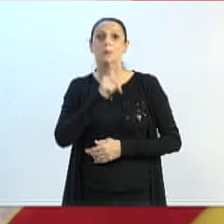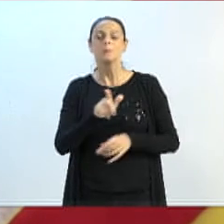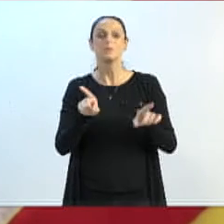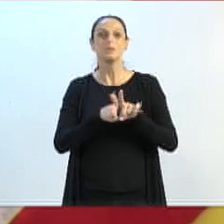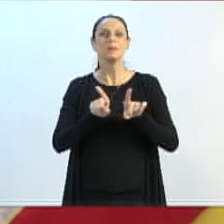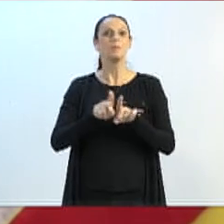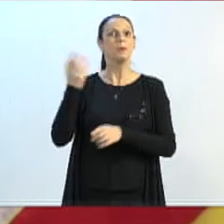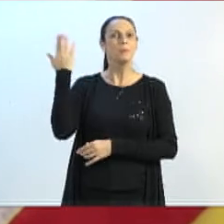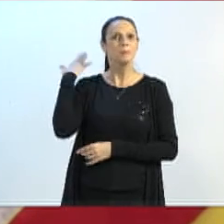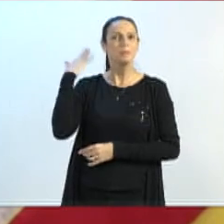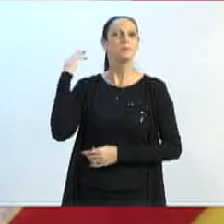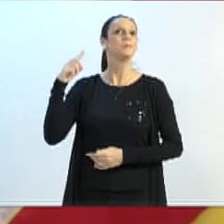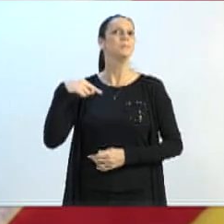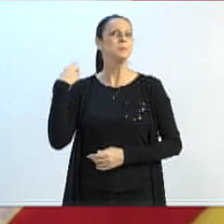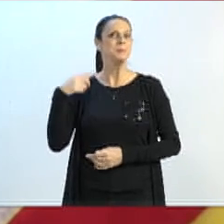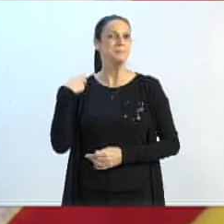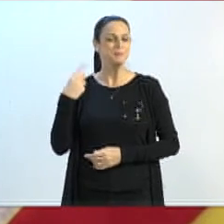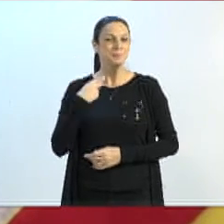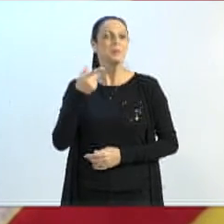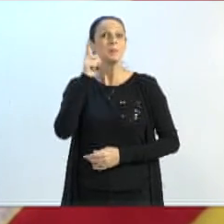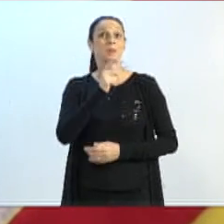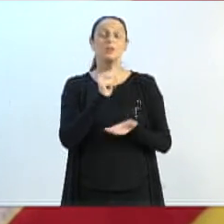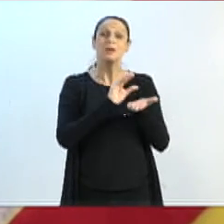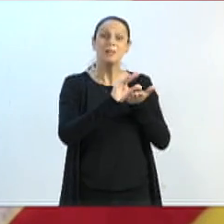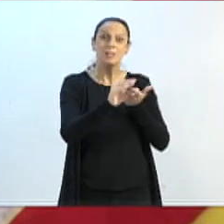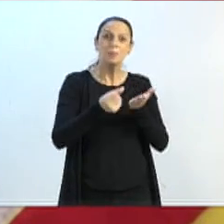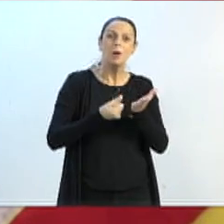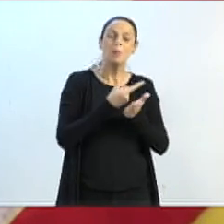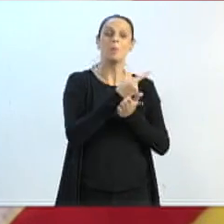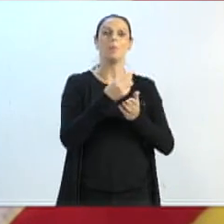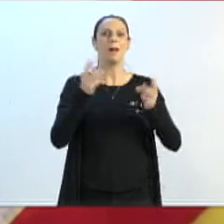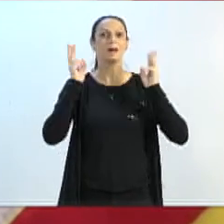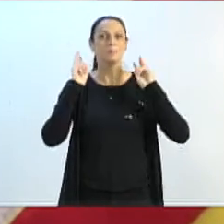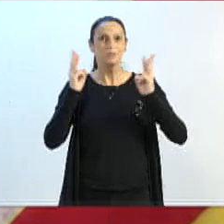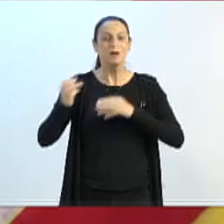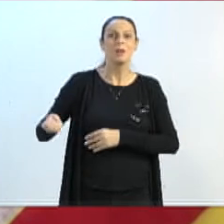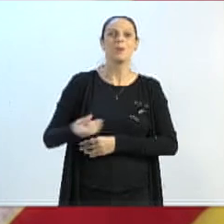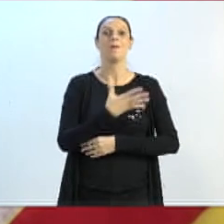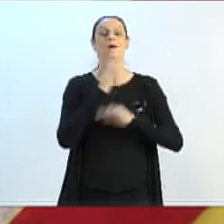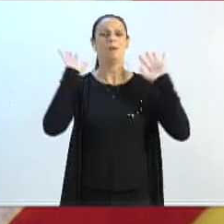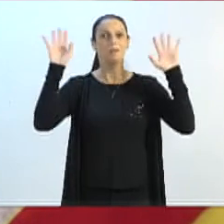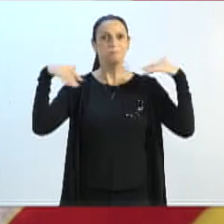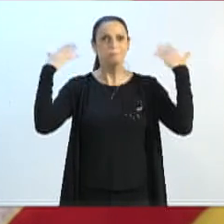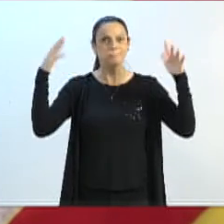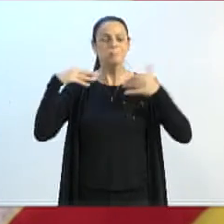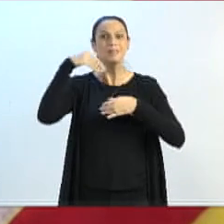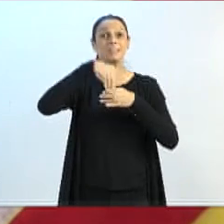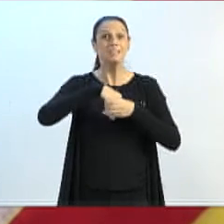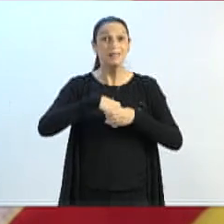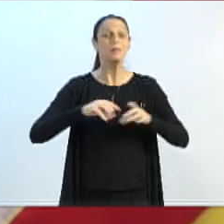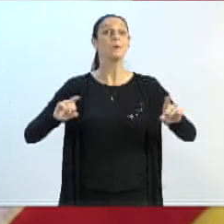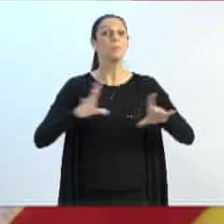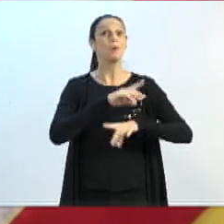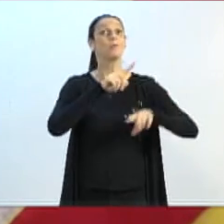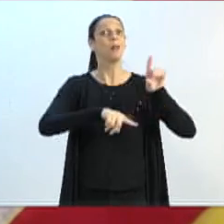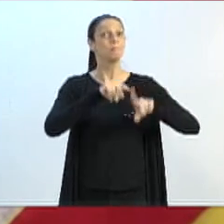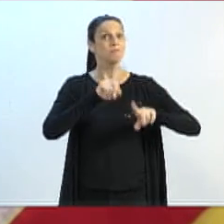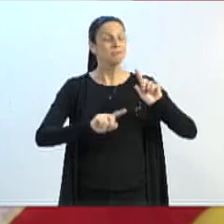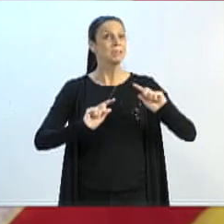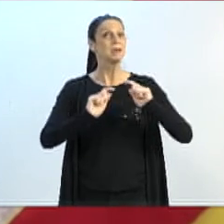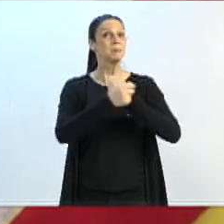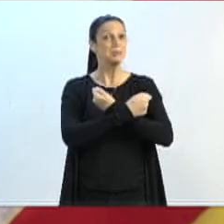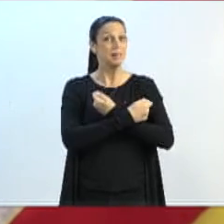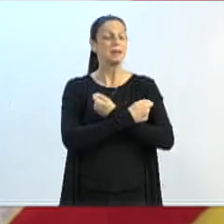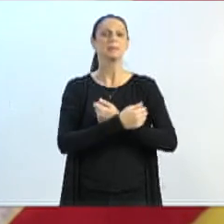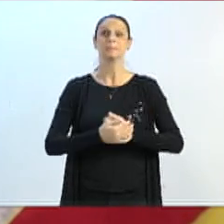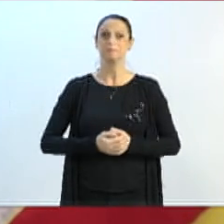com o mesmo deputado Jair Mioto, recurso financeiro para a aquisição de uma ambulância nova, toda equipada aqui para a nossa região,